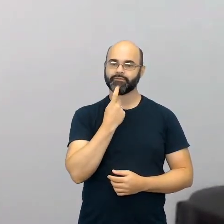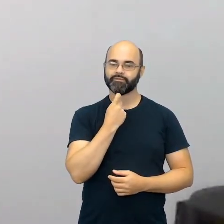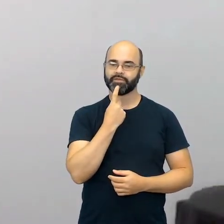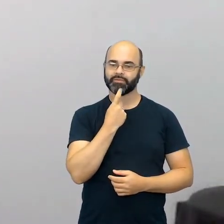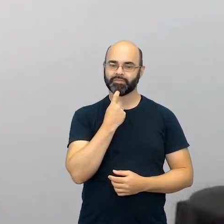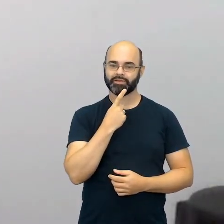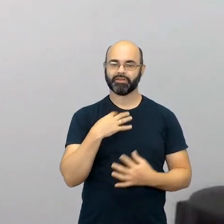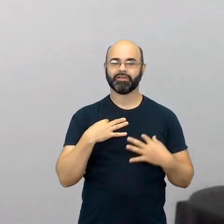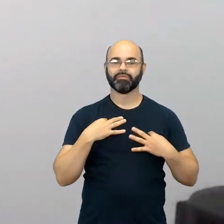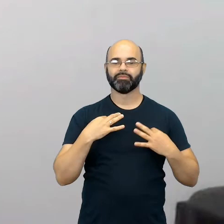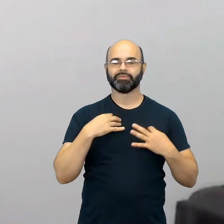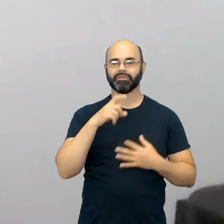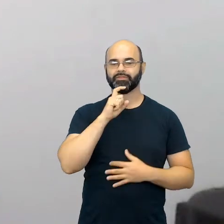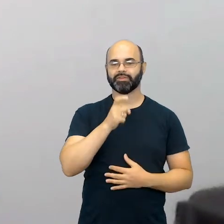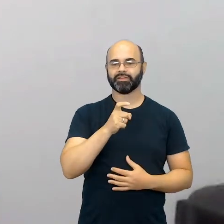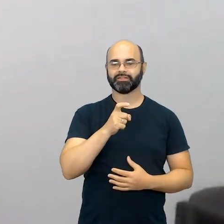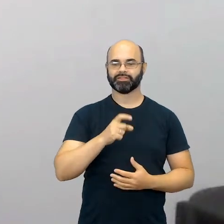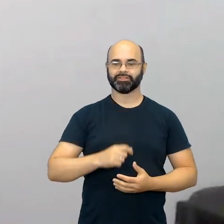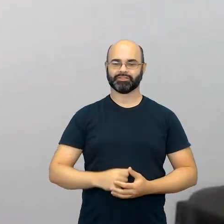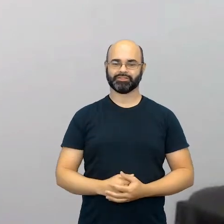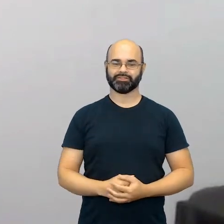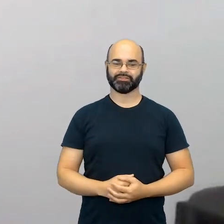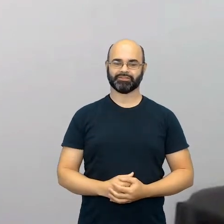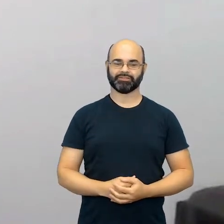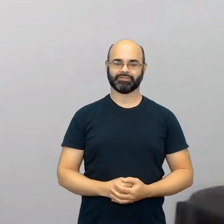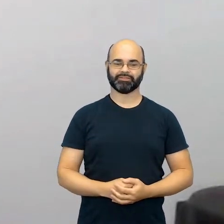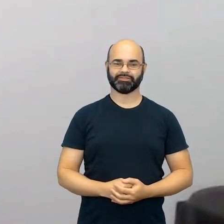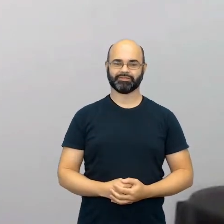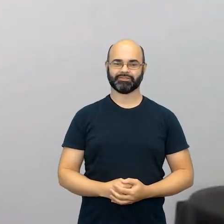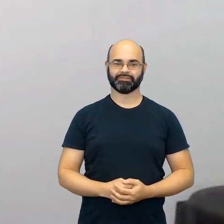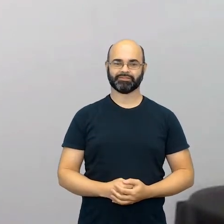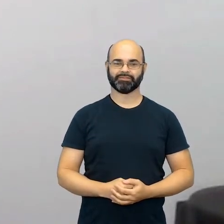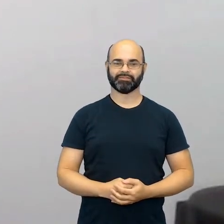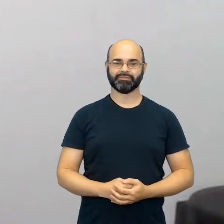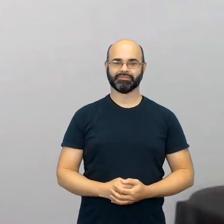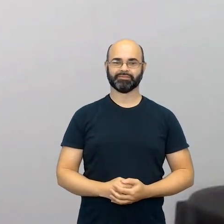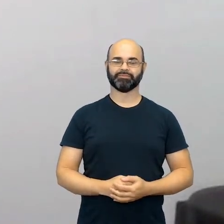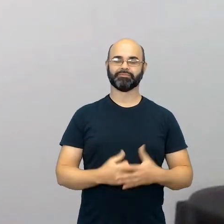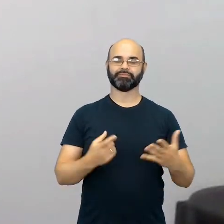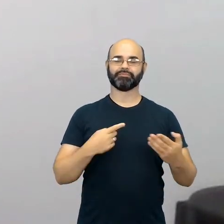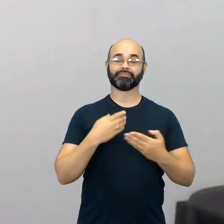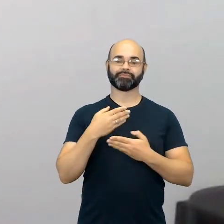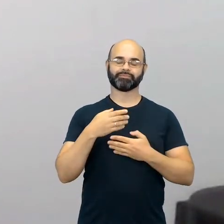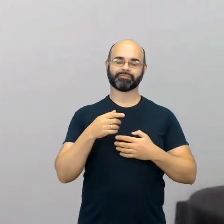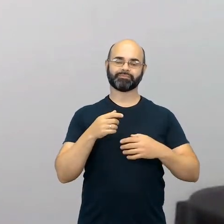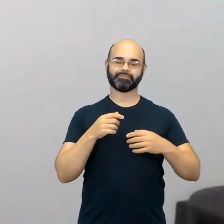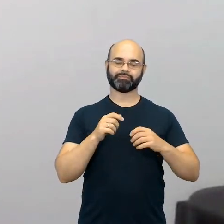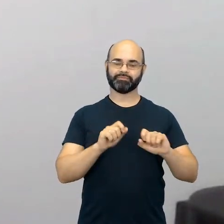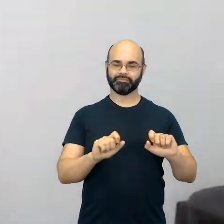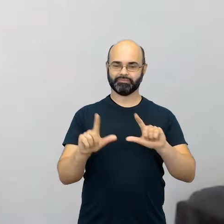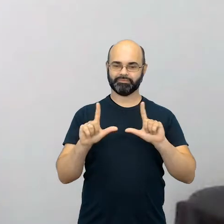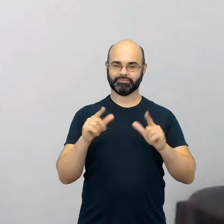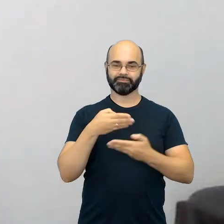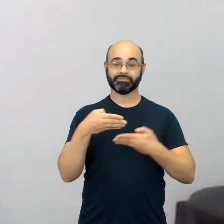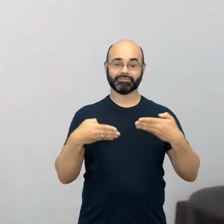verde. Bom, vou passar aqui a reprodução dos slides para vocês.